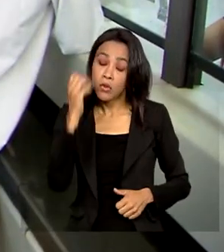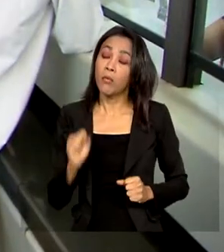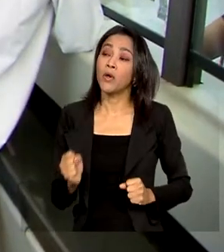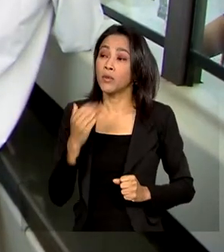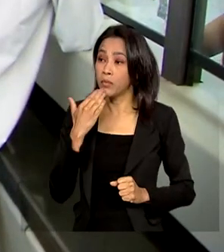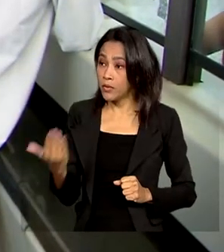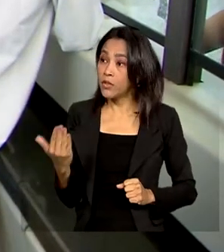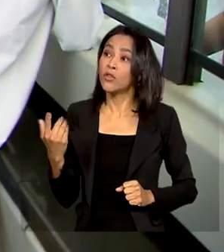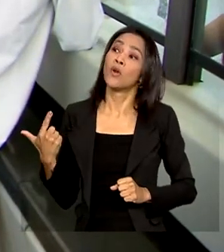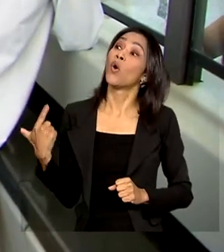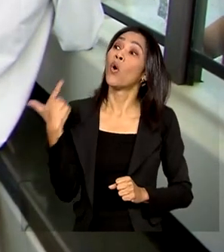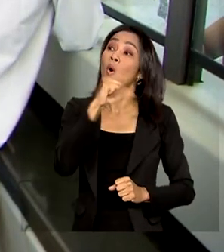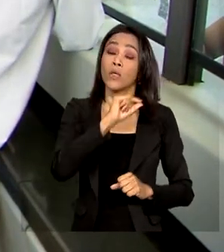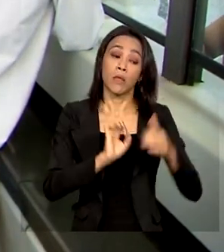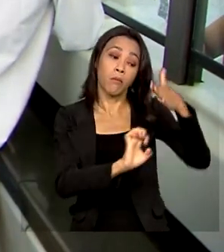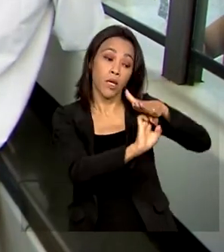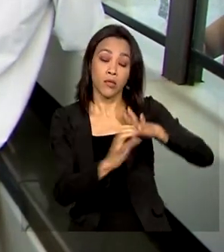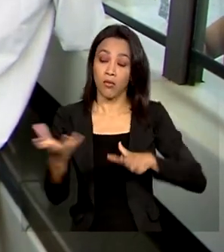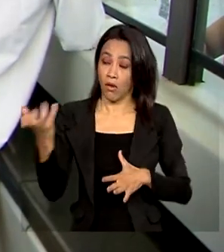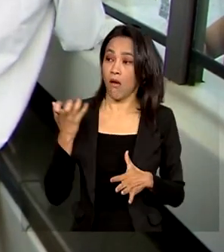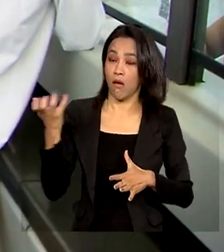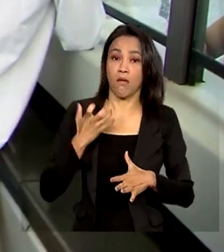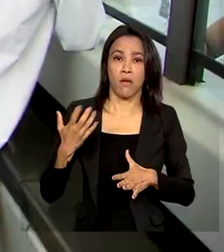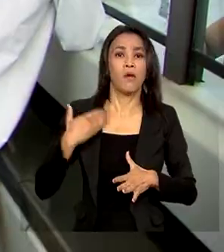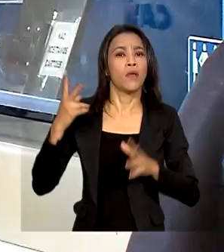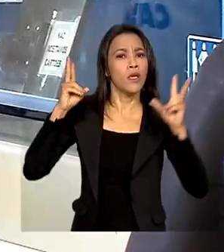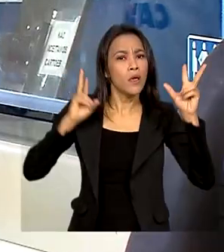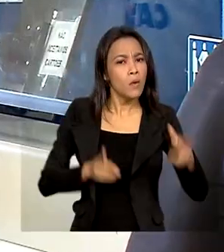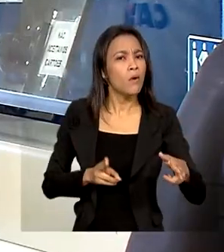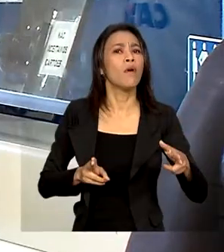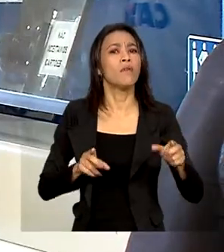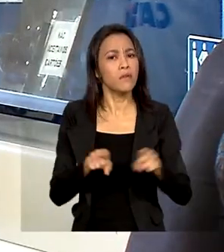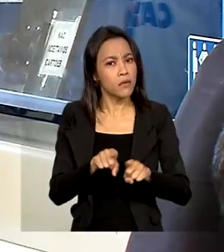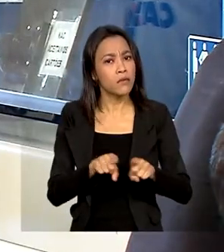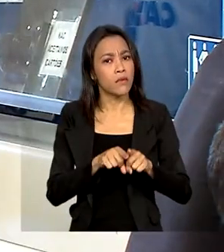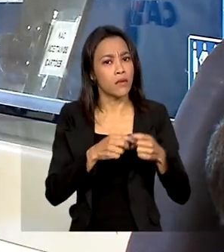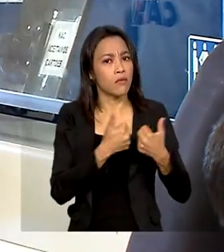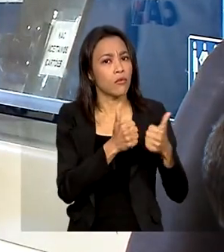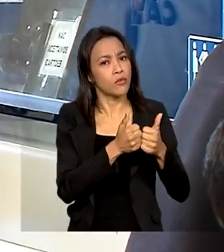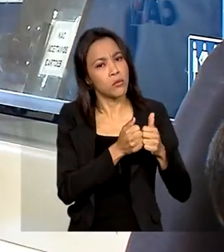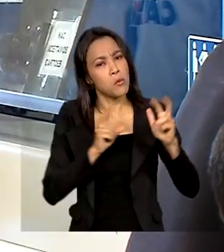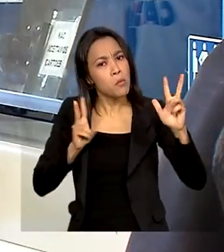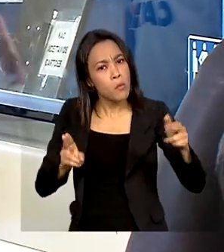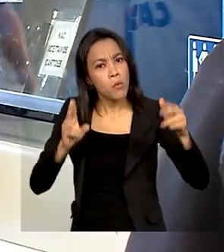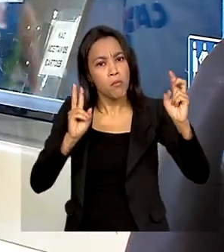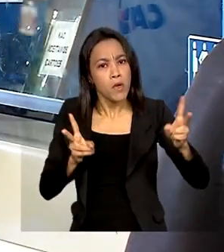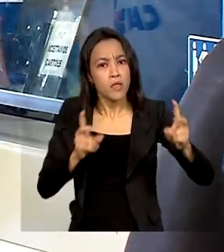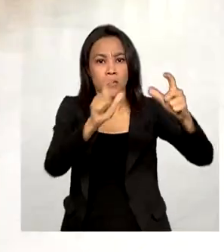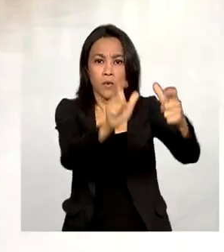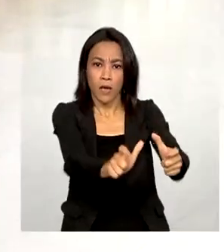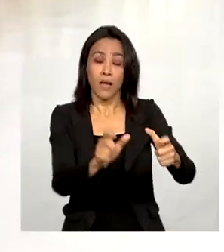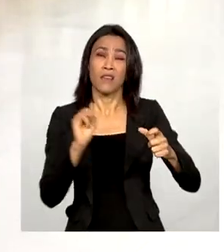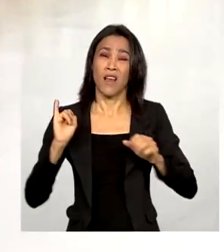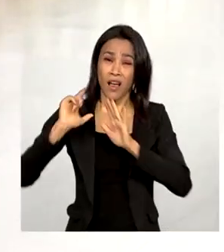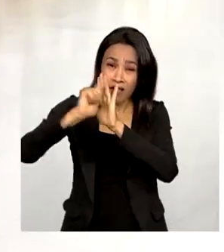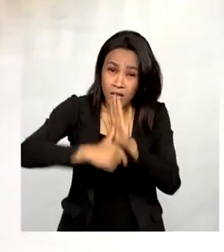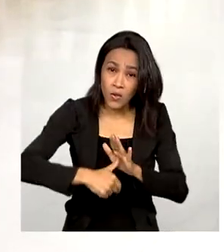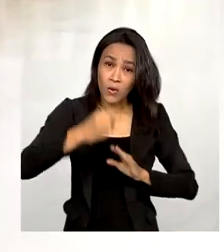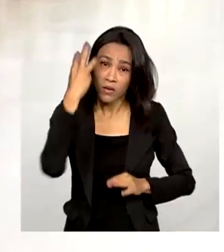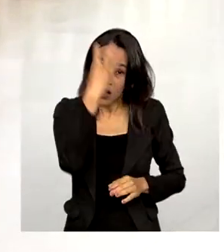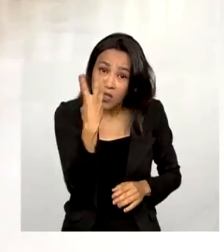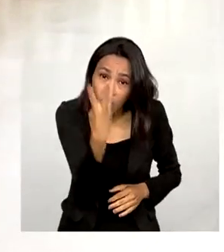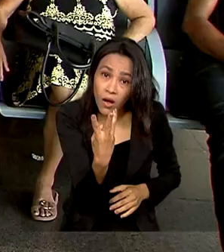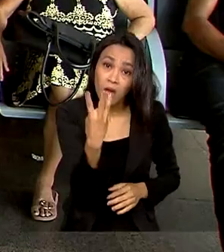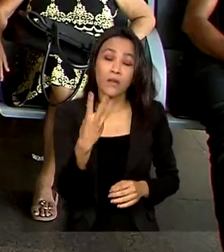seguir viagem em outra empresa que ofereça serviços equivalentes e para o mesmo destino. Em atraso de mais de três horas,